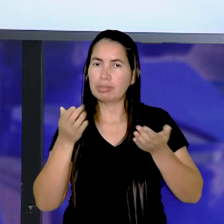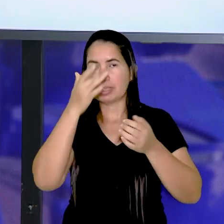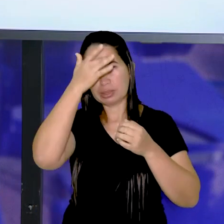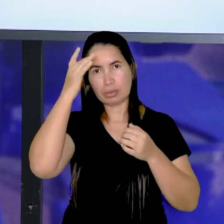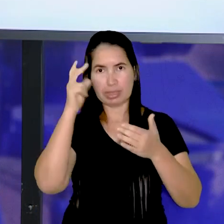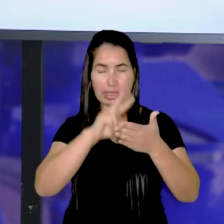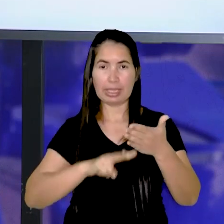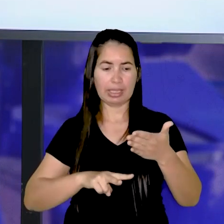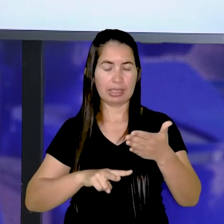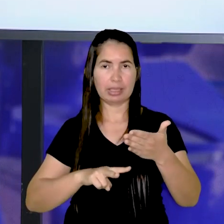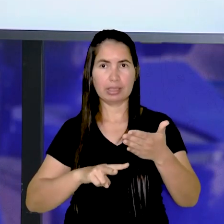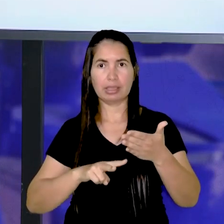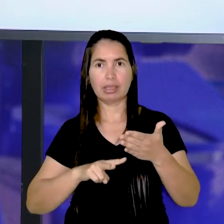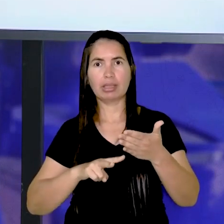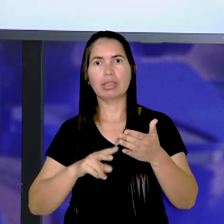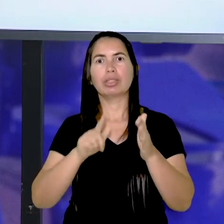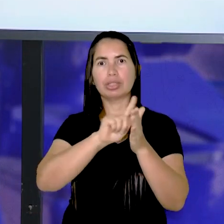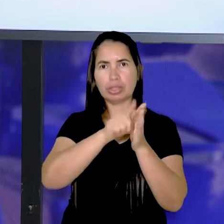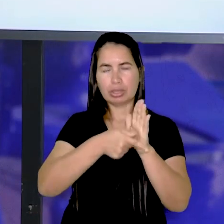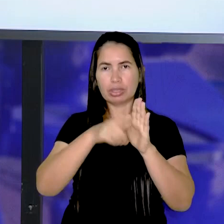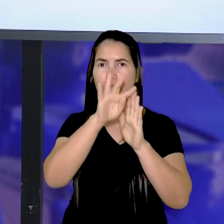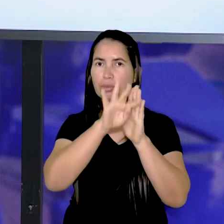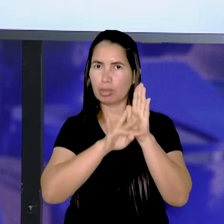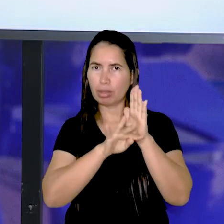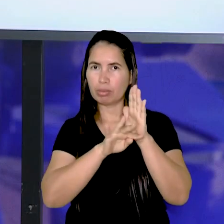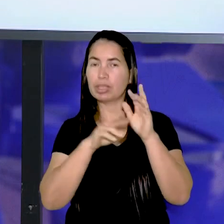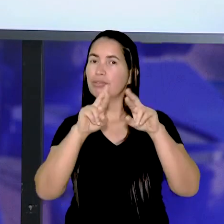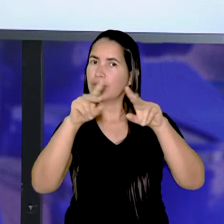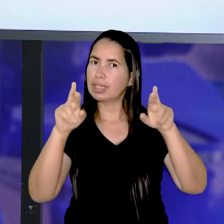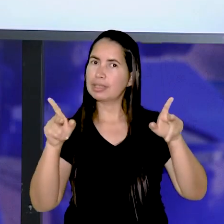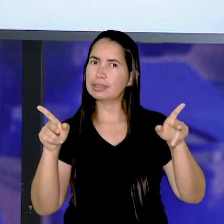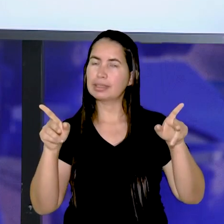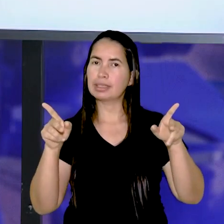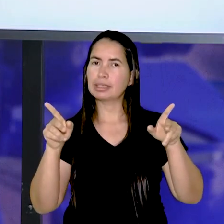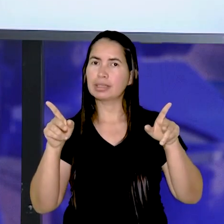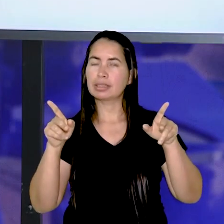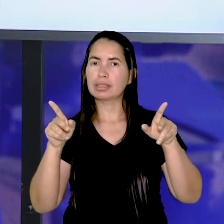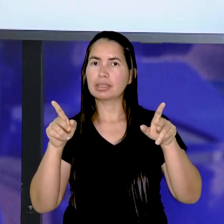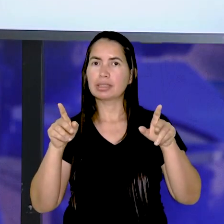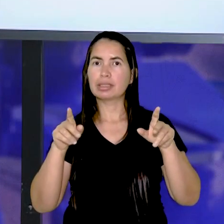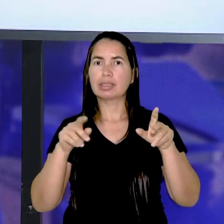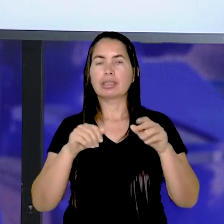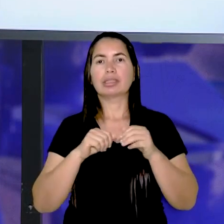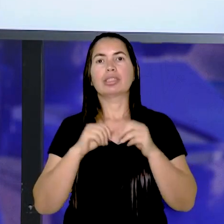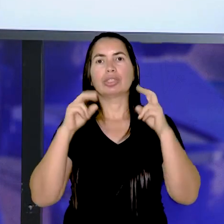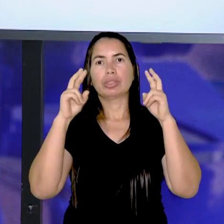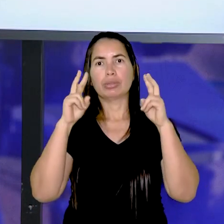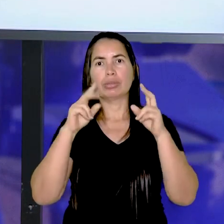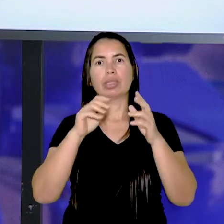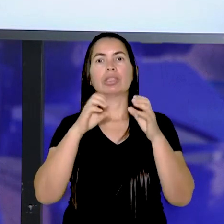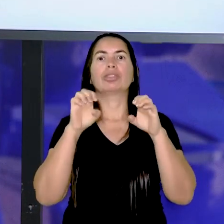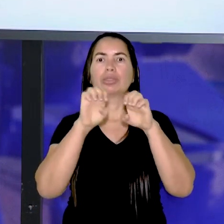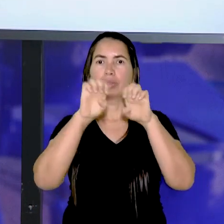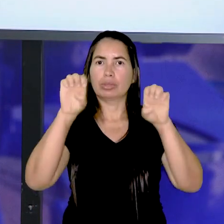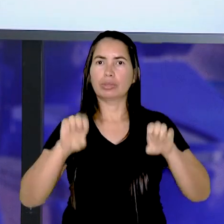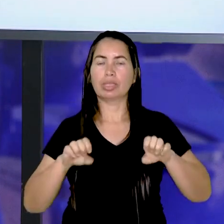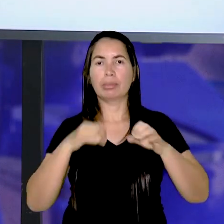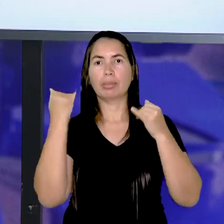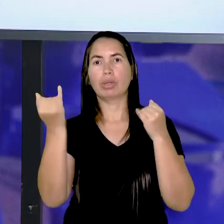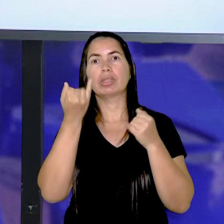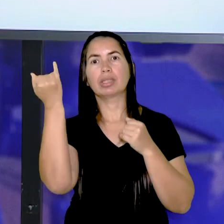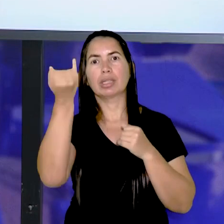Então, assim, quando você for distinguir um gênero textual do outro, você tem que lembrar que a estrutura do texto é fundamental. A